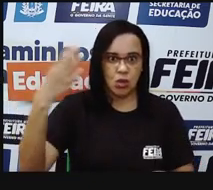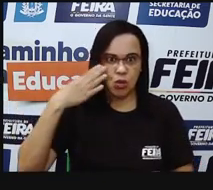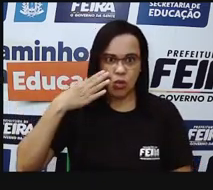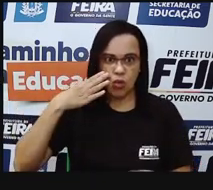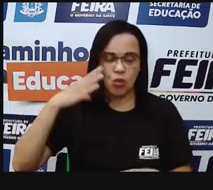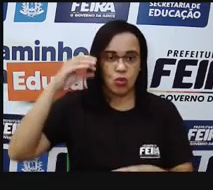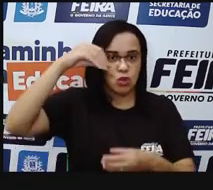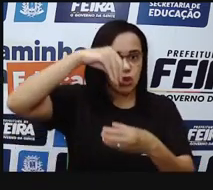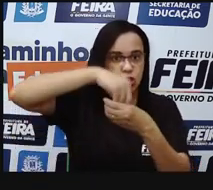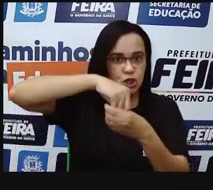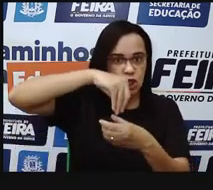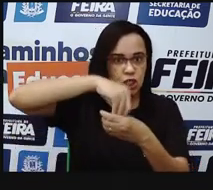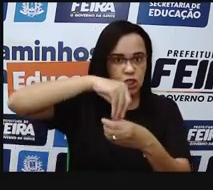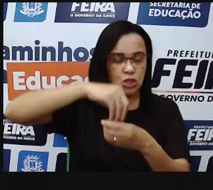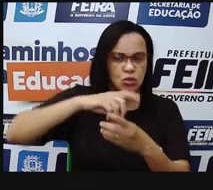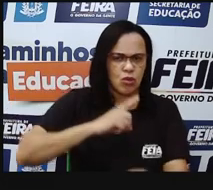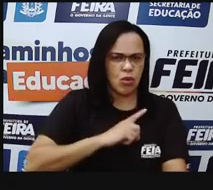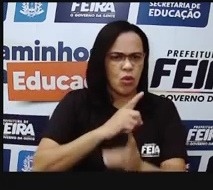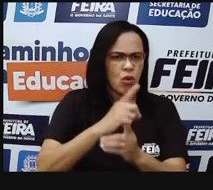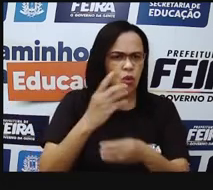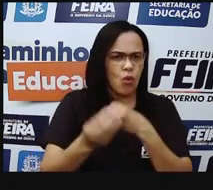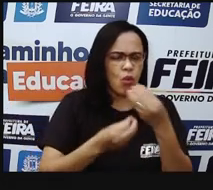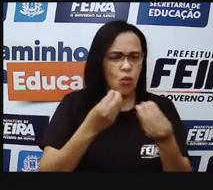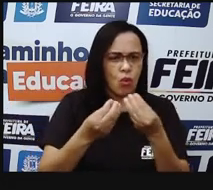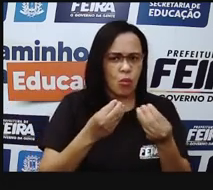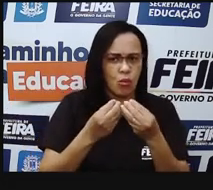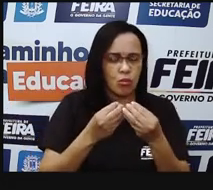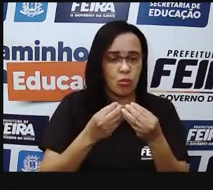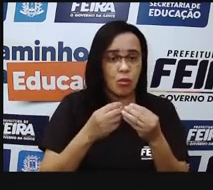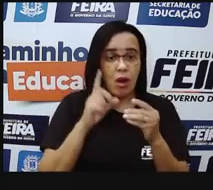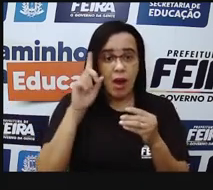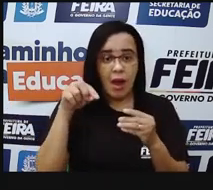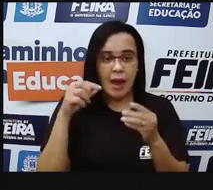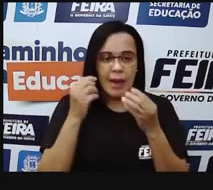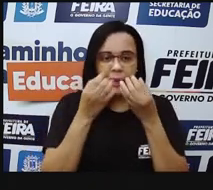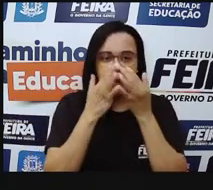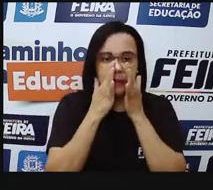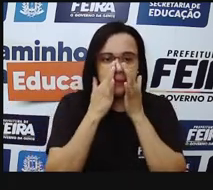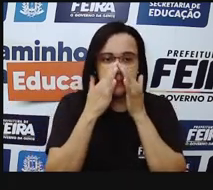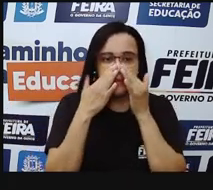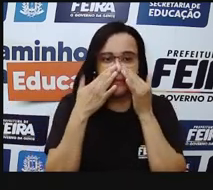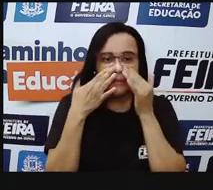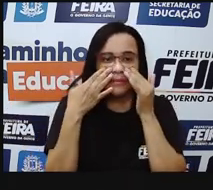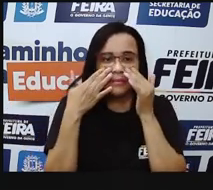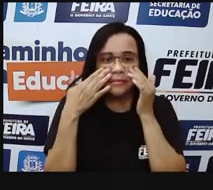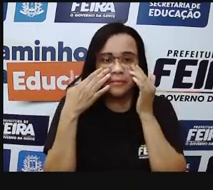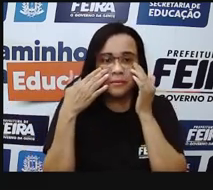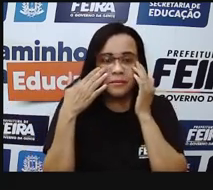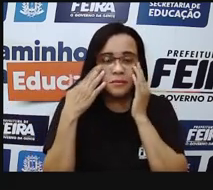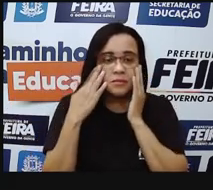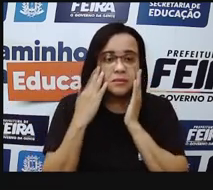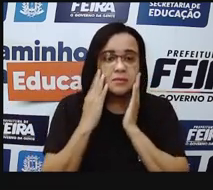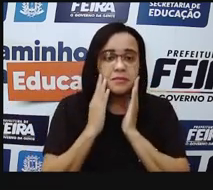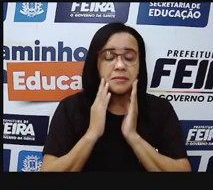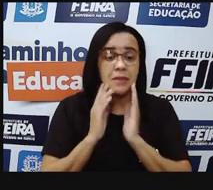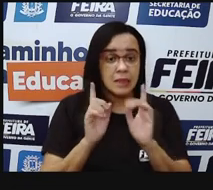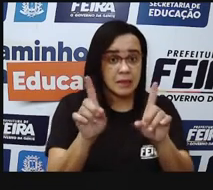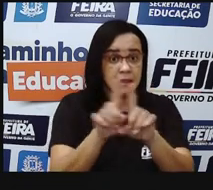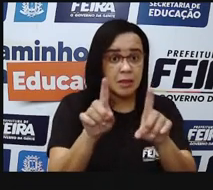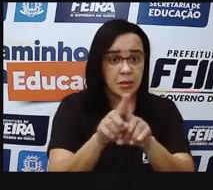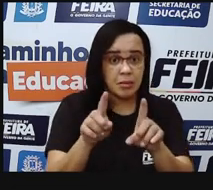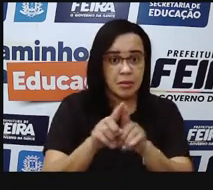em azul, né, esse azul mais escuro. Esse cristalino, ele vai servir como uma lente, tá?